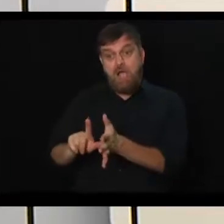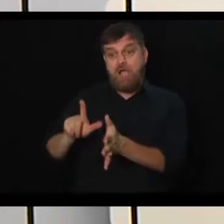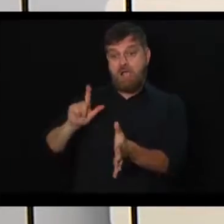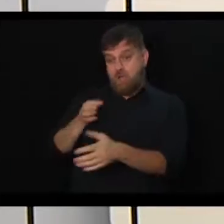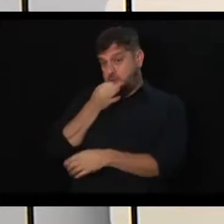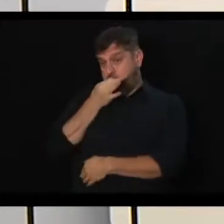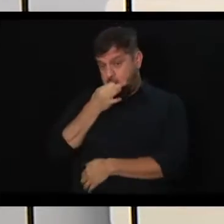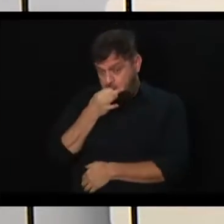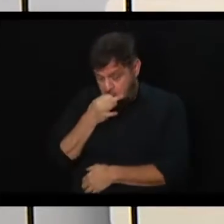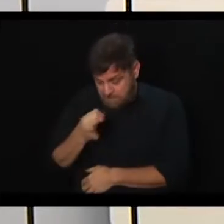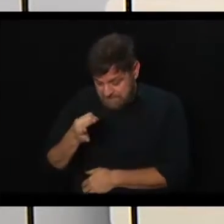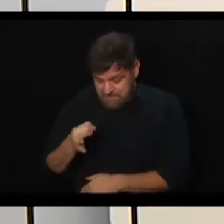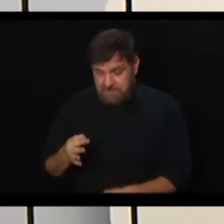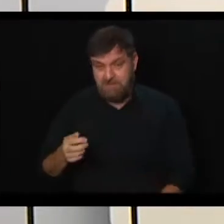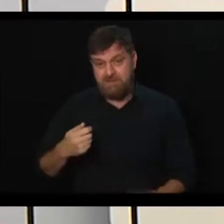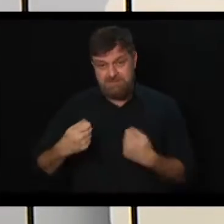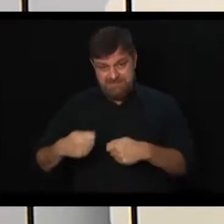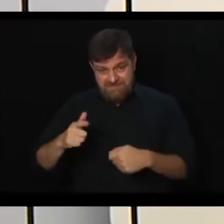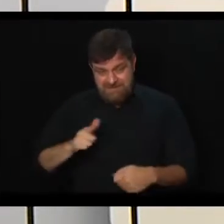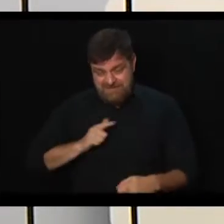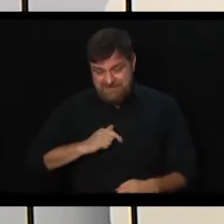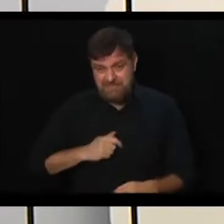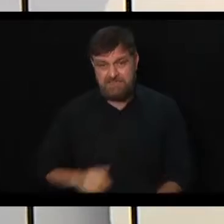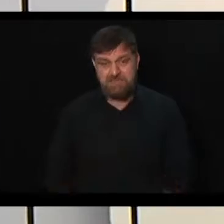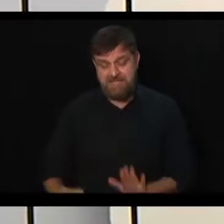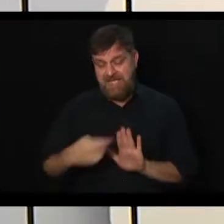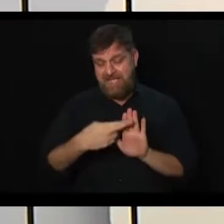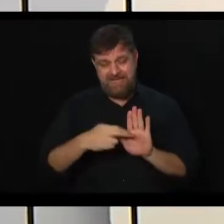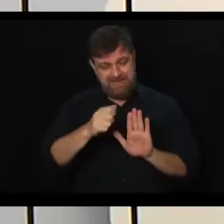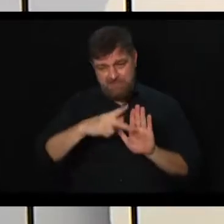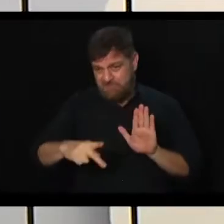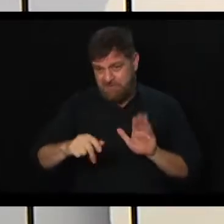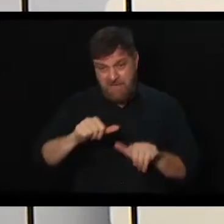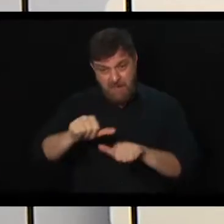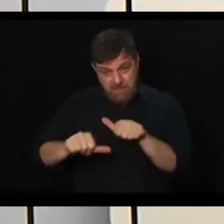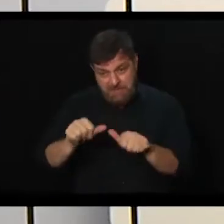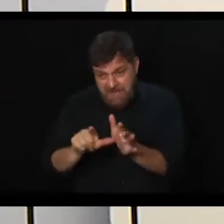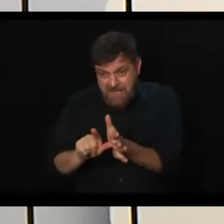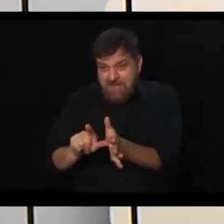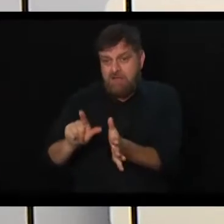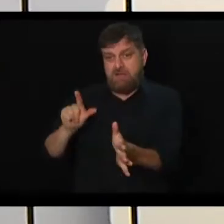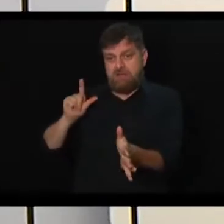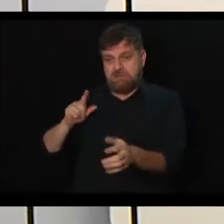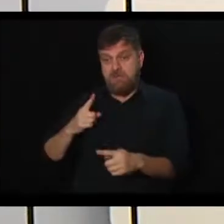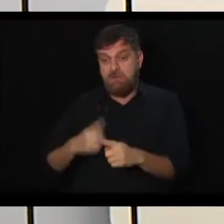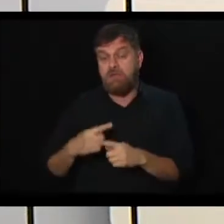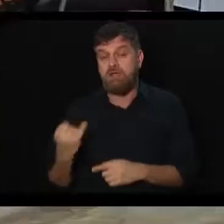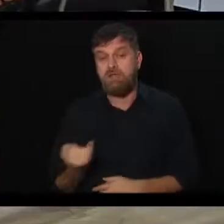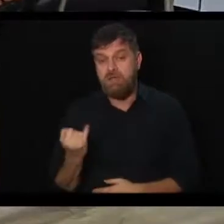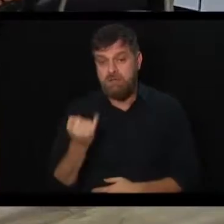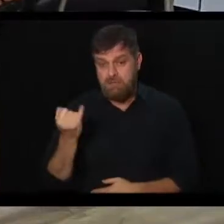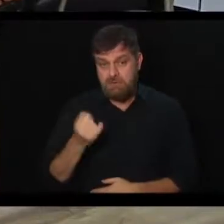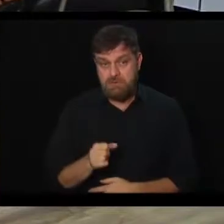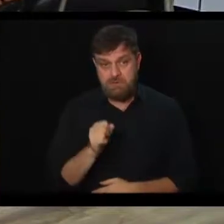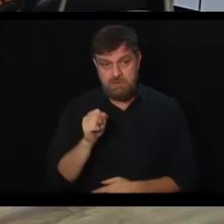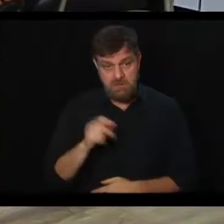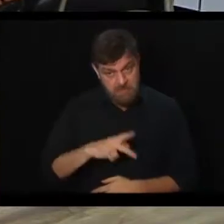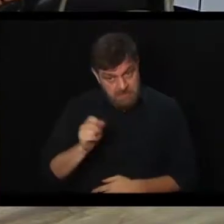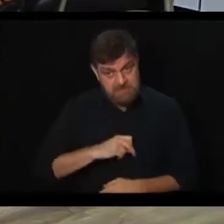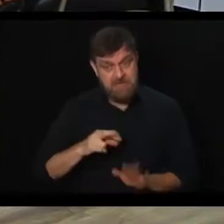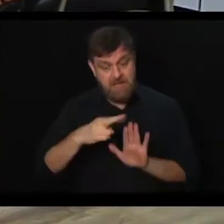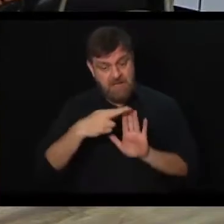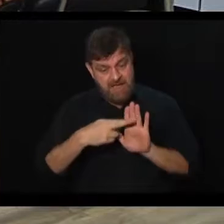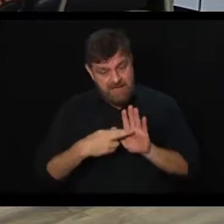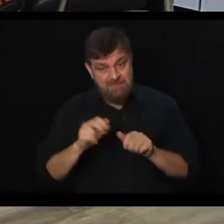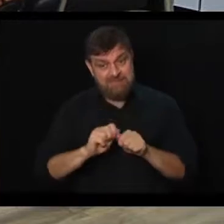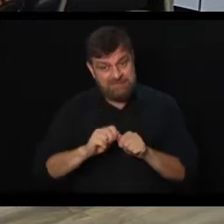minha opinião, deveriam anteceder qualquer tipo de mudança que implica. Porque é importante dizer, essa reforma vai deixar